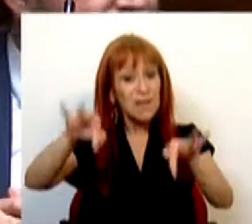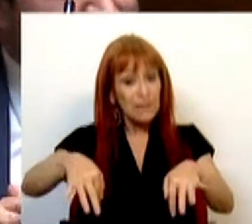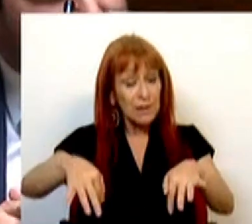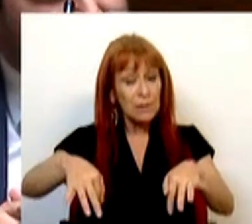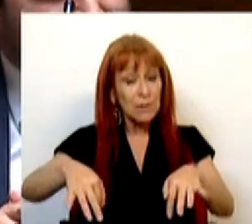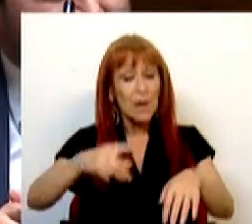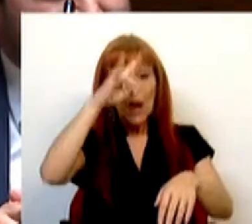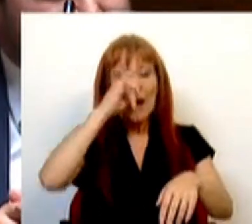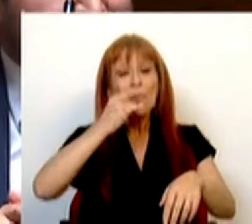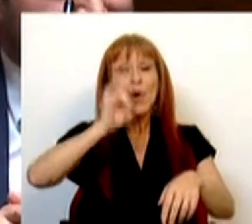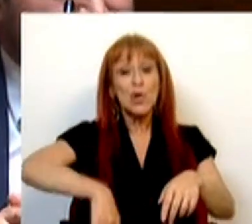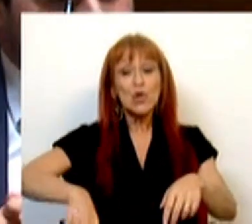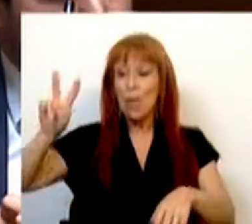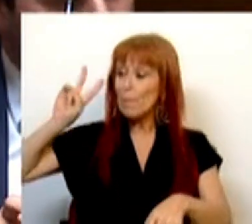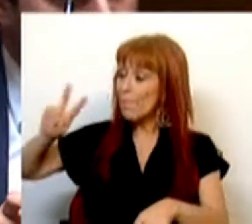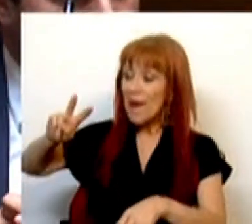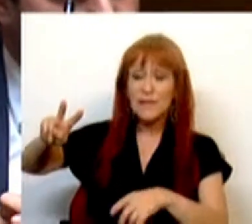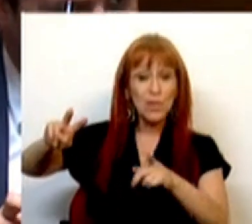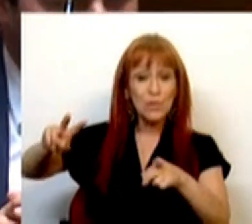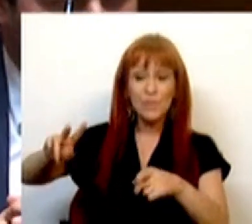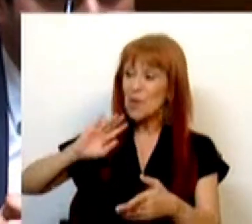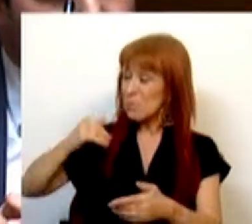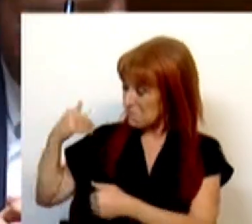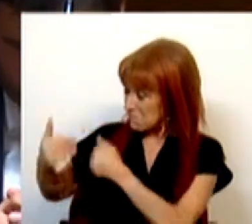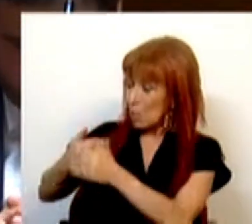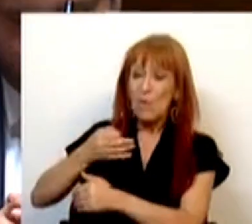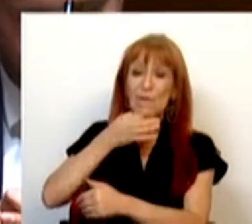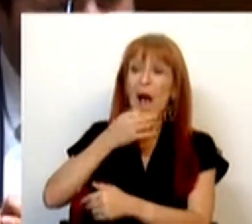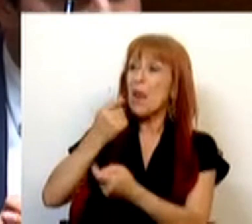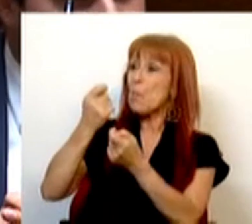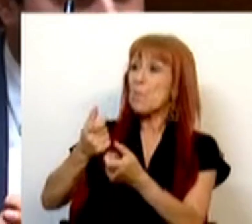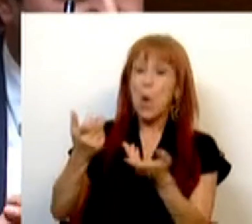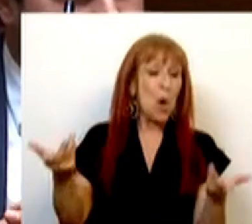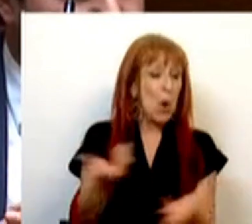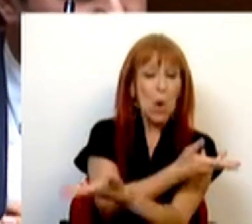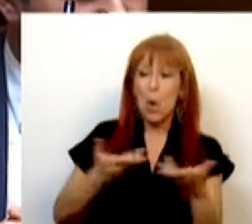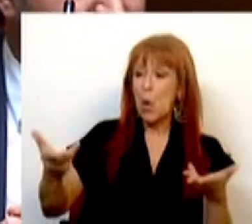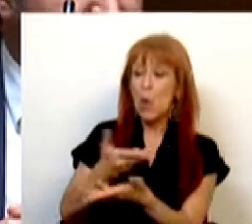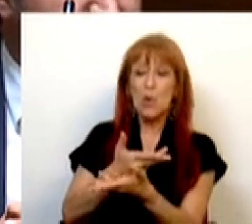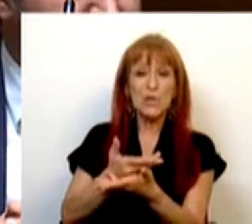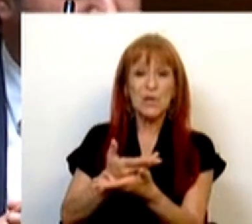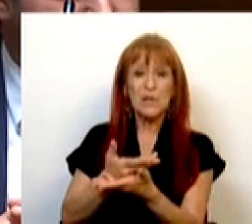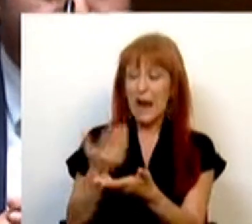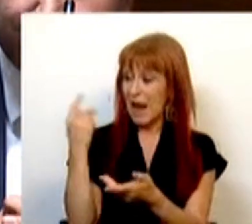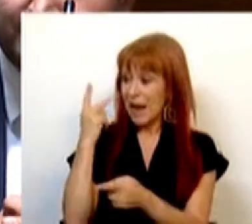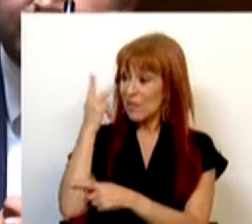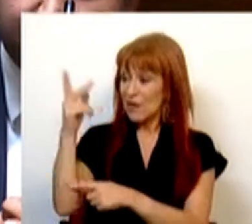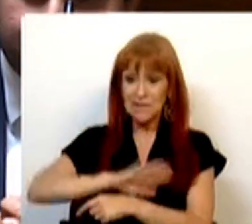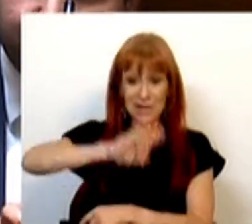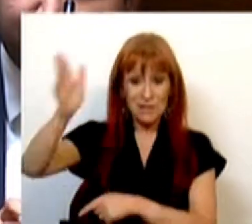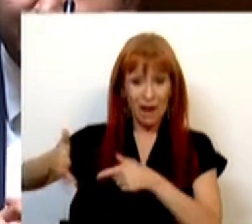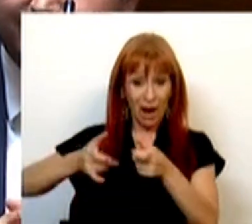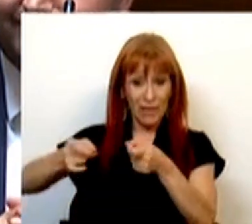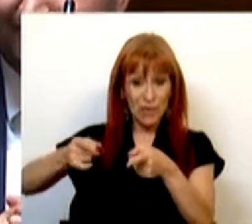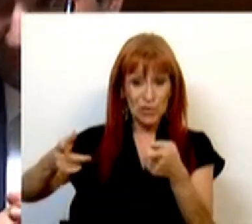Termino relembrando ao PSD que, ultimamente, fala pouco uns com os outros. Na recente visita à Serra da